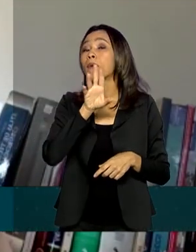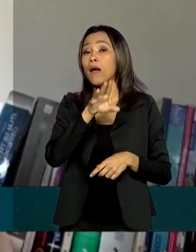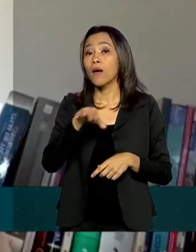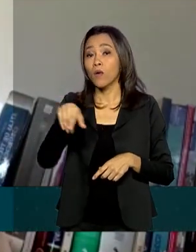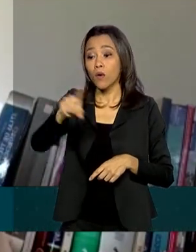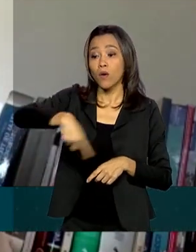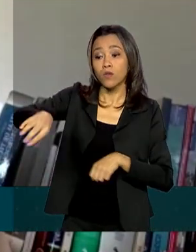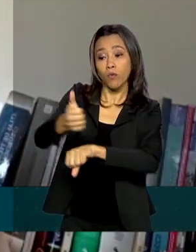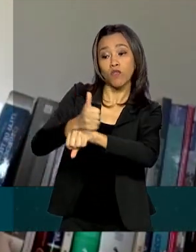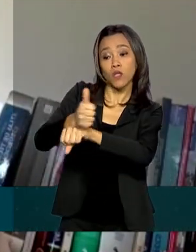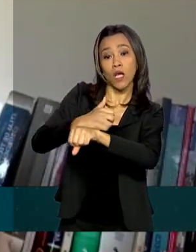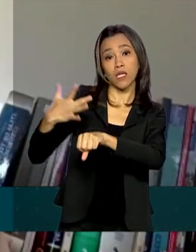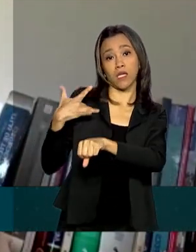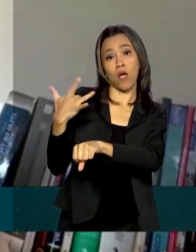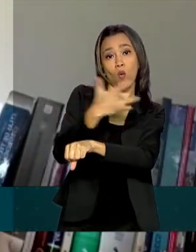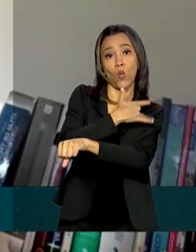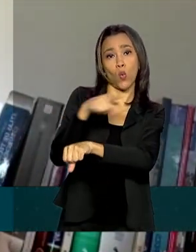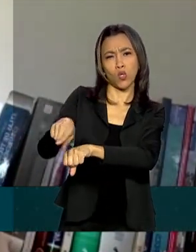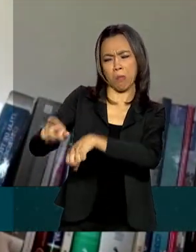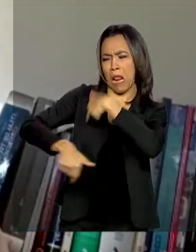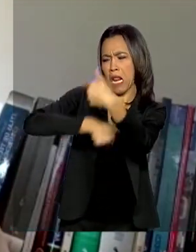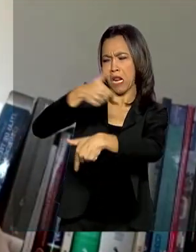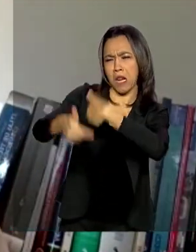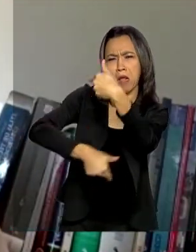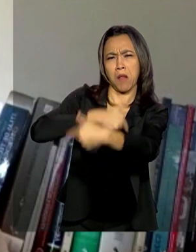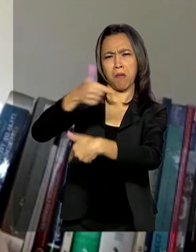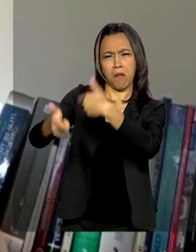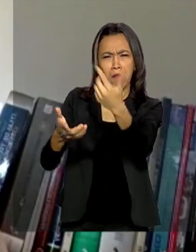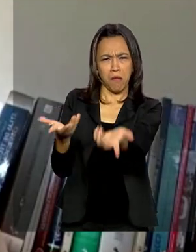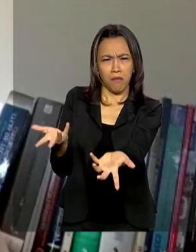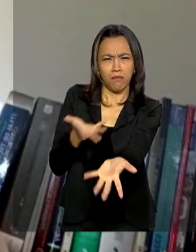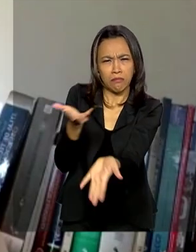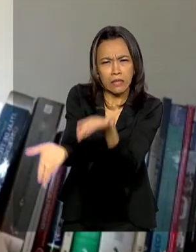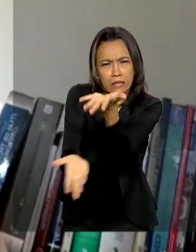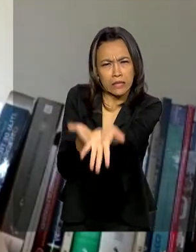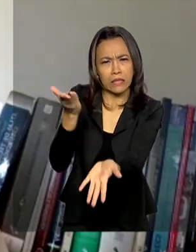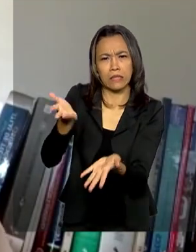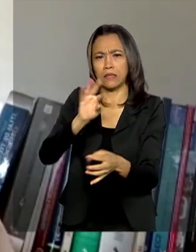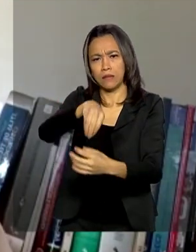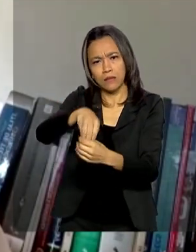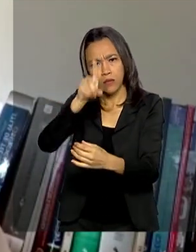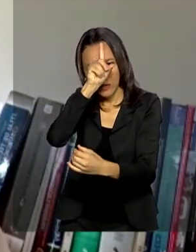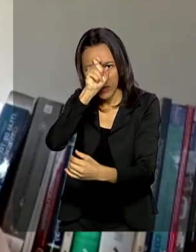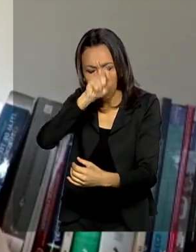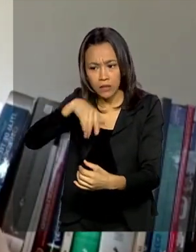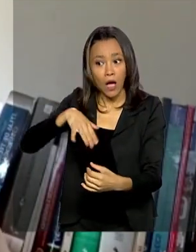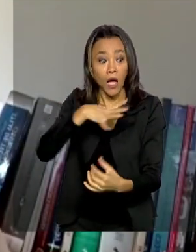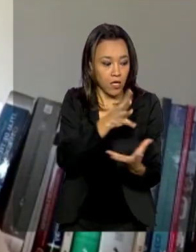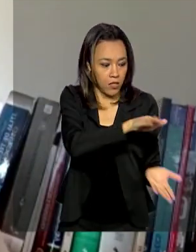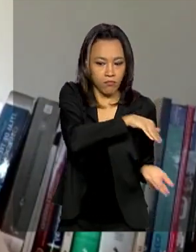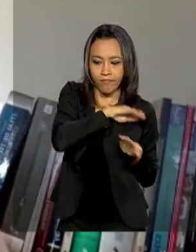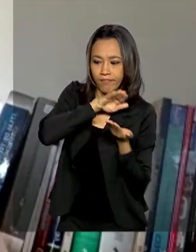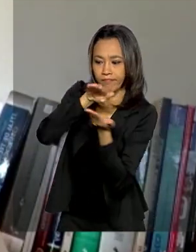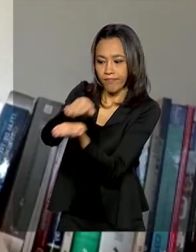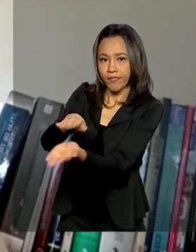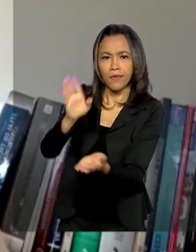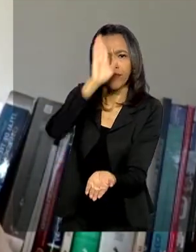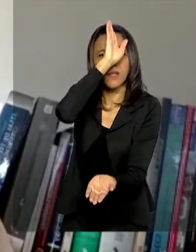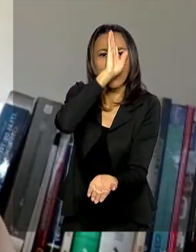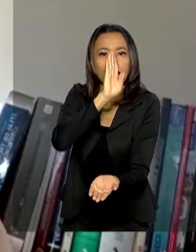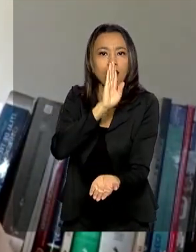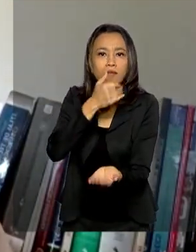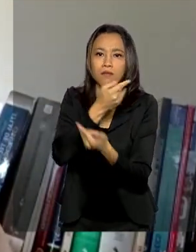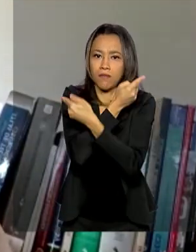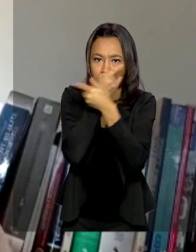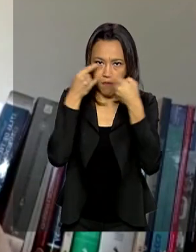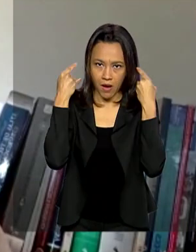saúde que estão mais em contato, fazendo procedimentos invasivos, coisas mais complicadas. A gente entrega as máscaras totalmente grátis,